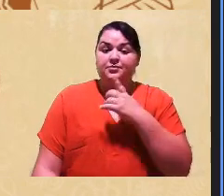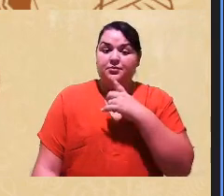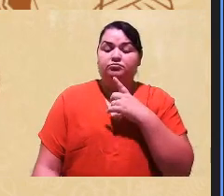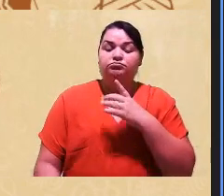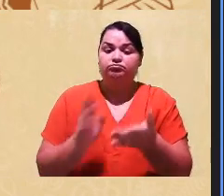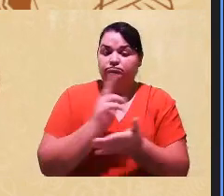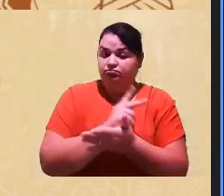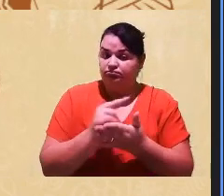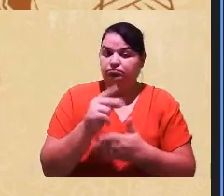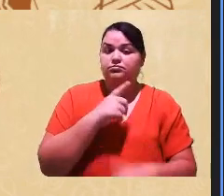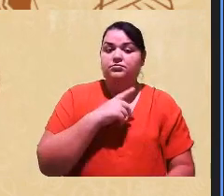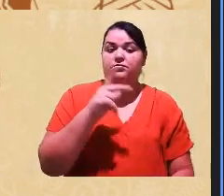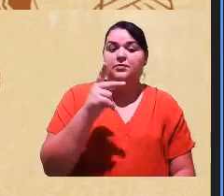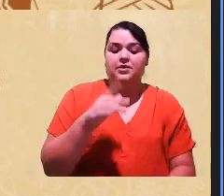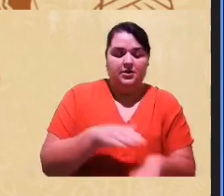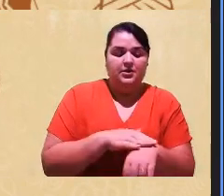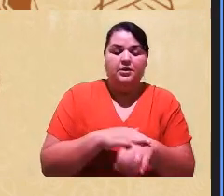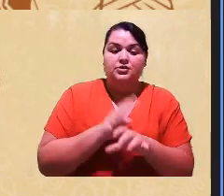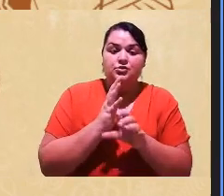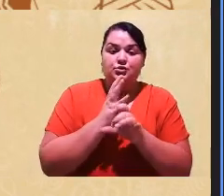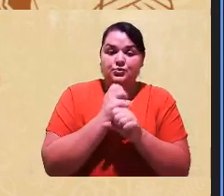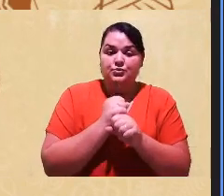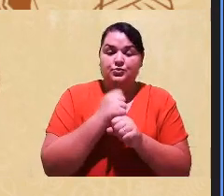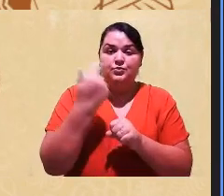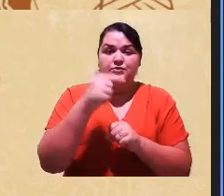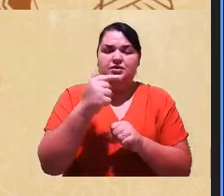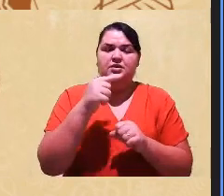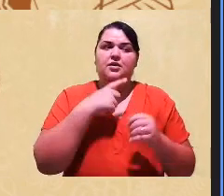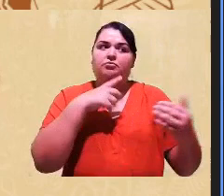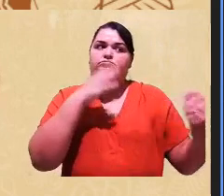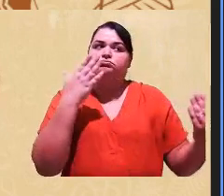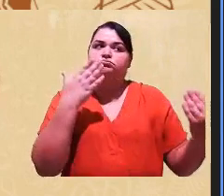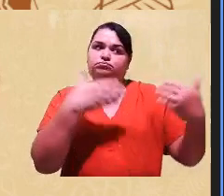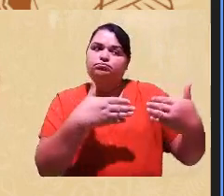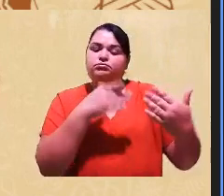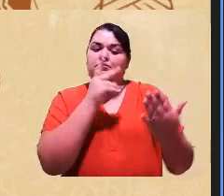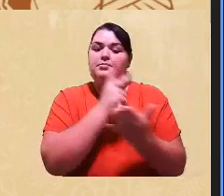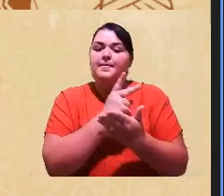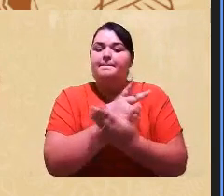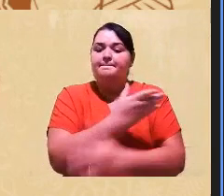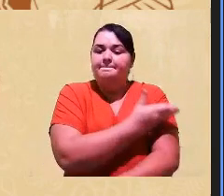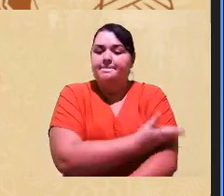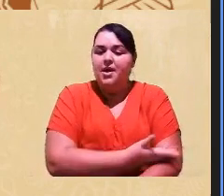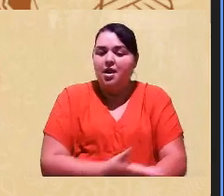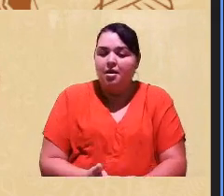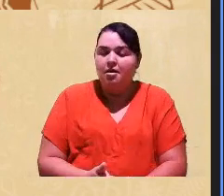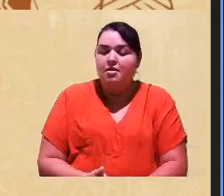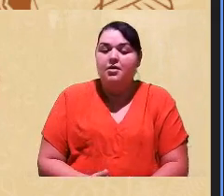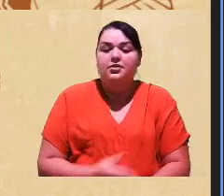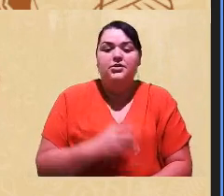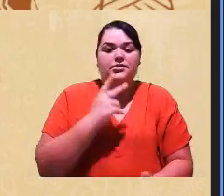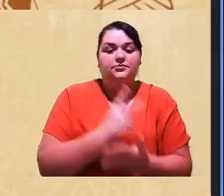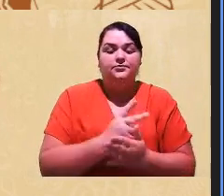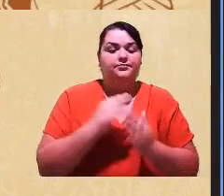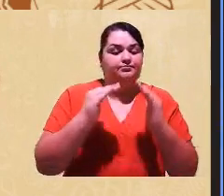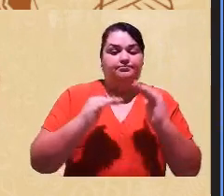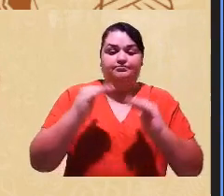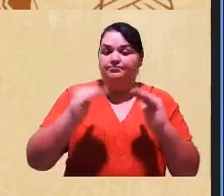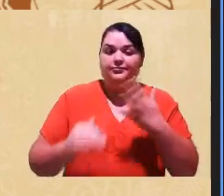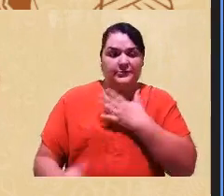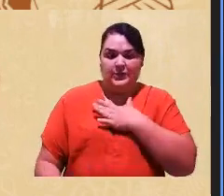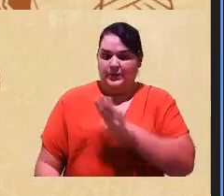de pardos na fronteira, eu não gosto muito dessas, esse pardo meio branco, eu não gosto dessas categorias, não, né?